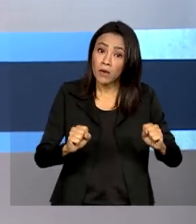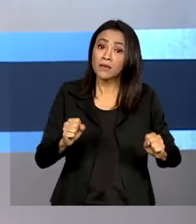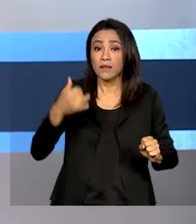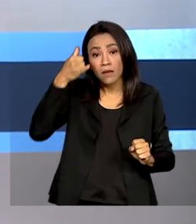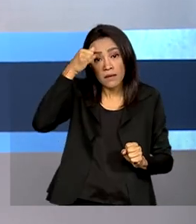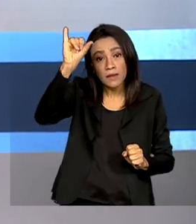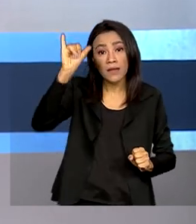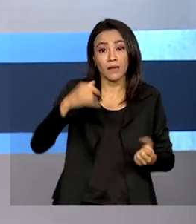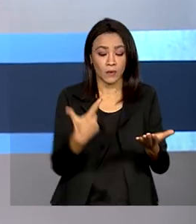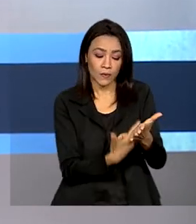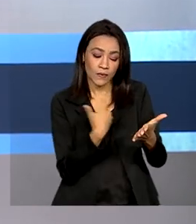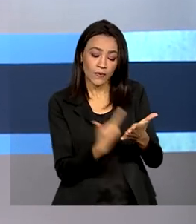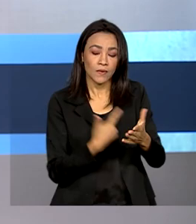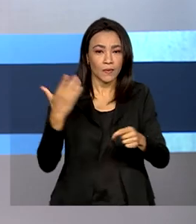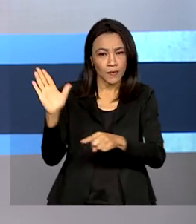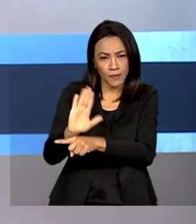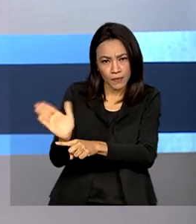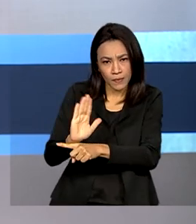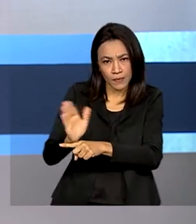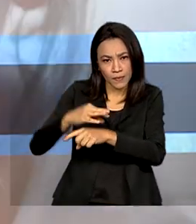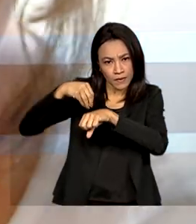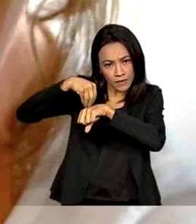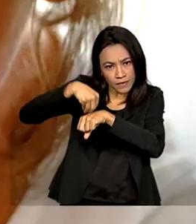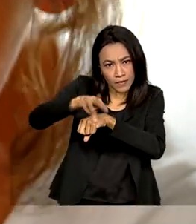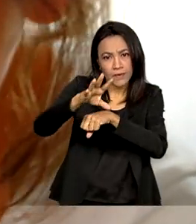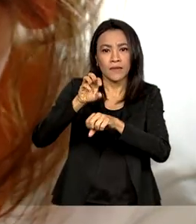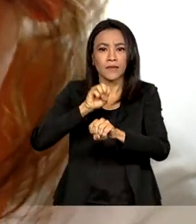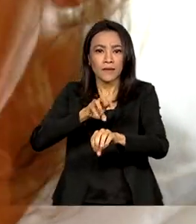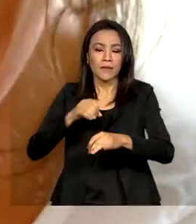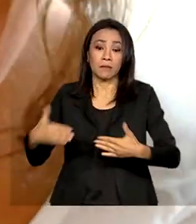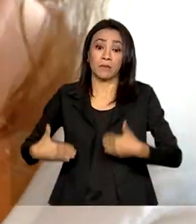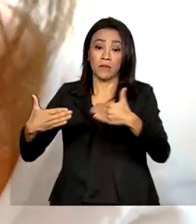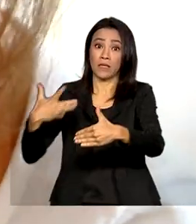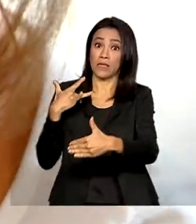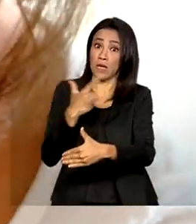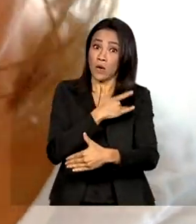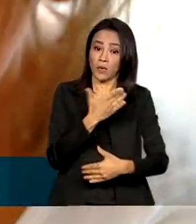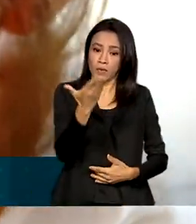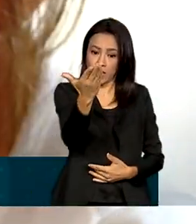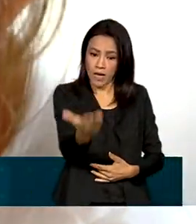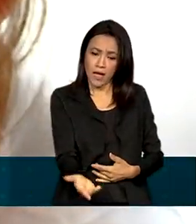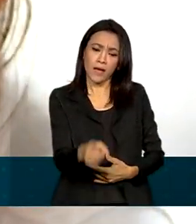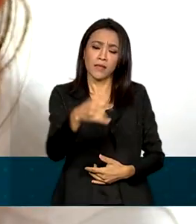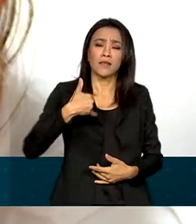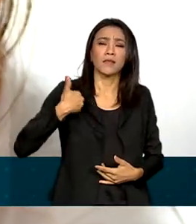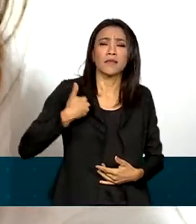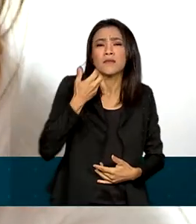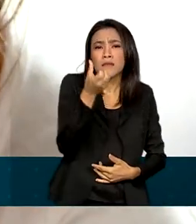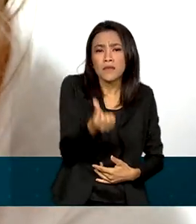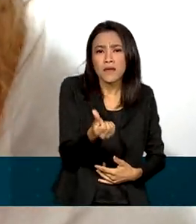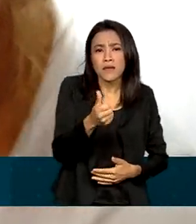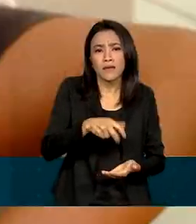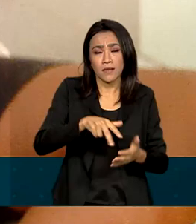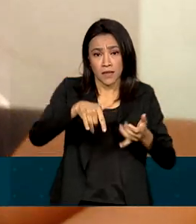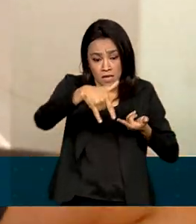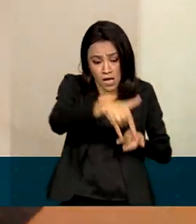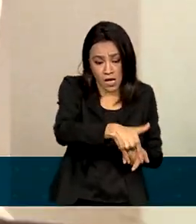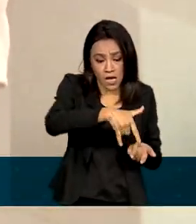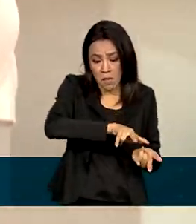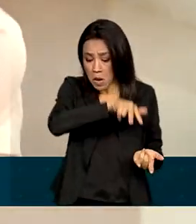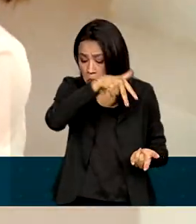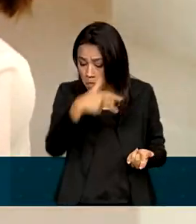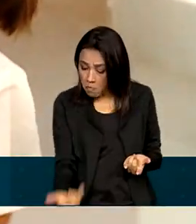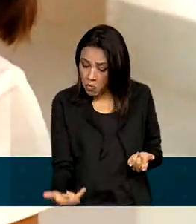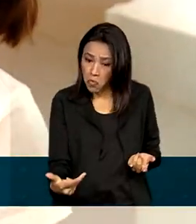cartilhas, o Ministério da Saúde faz um alerta. Aos seis meses de idade, a pequena Isadora caiu da cama. Foram